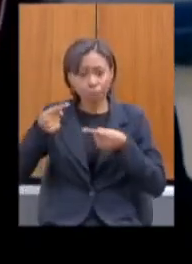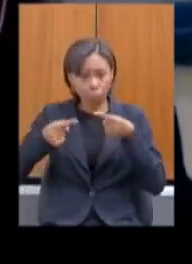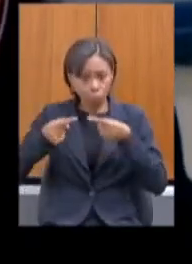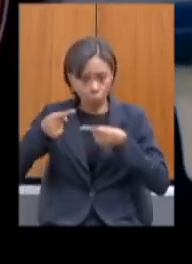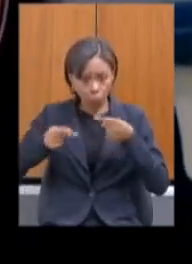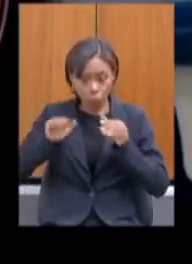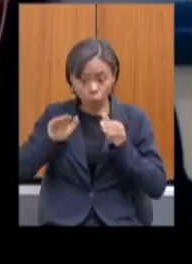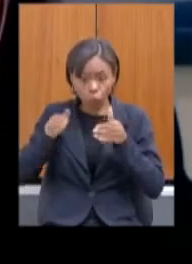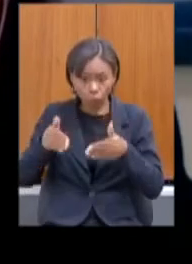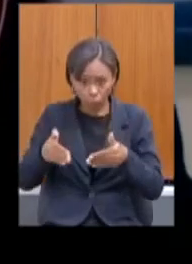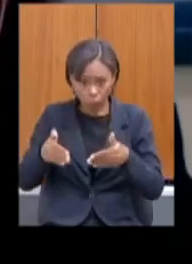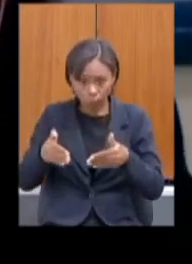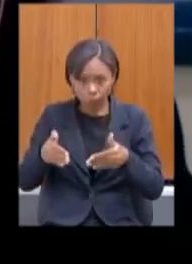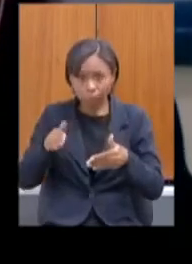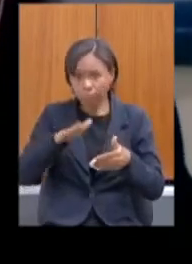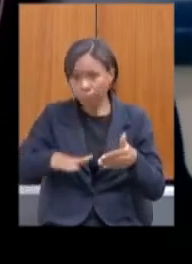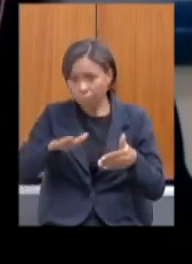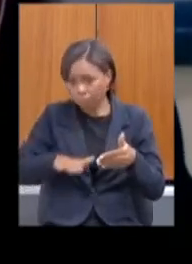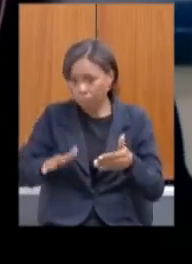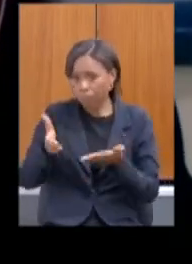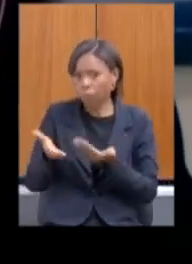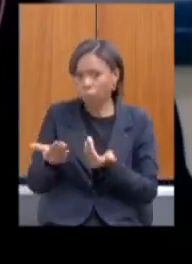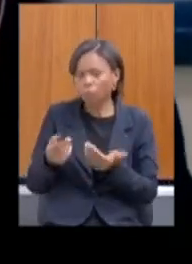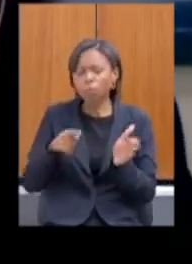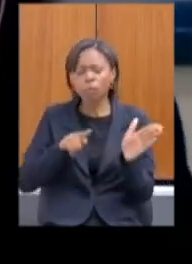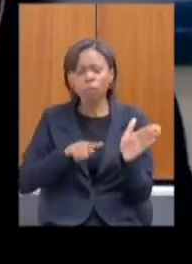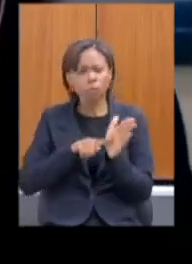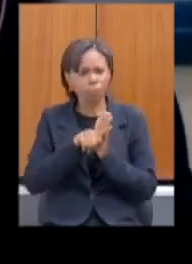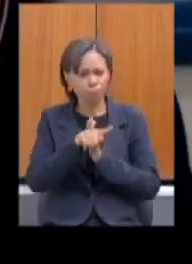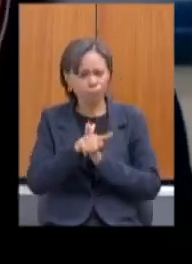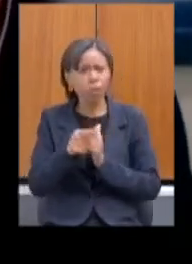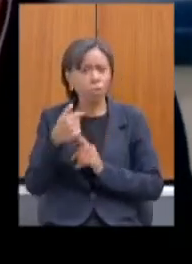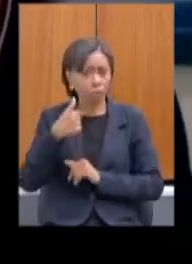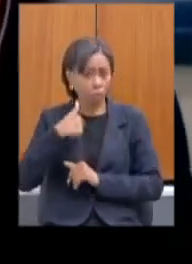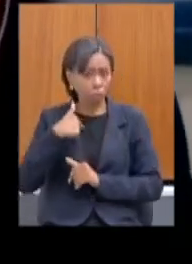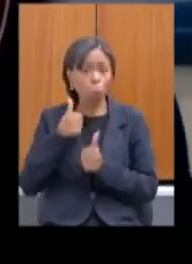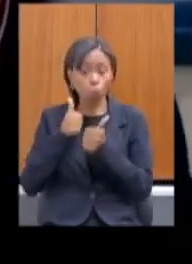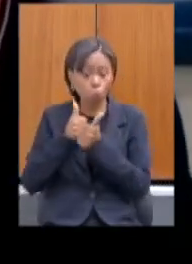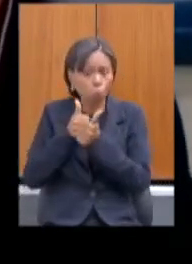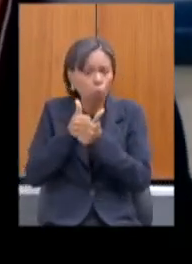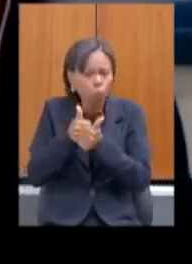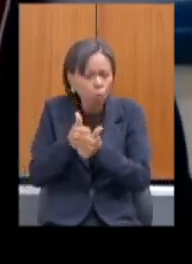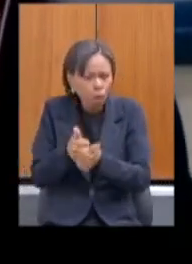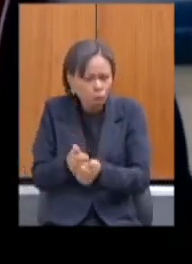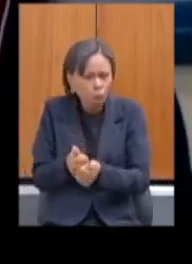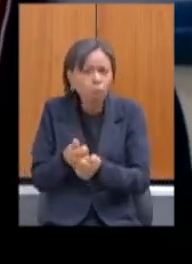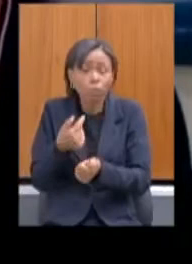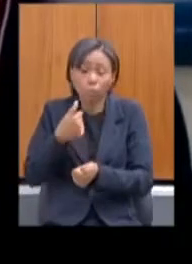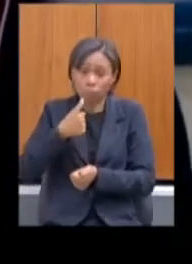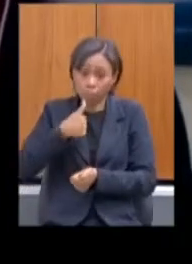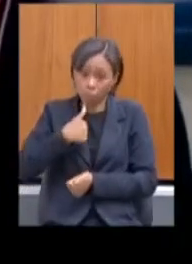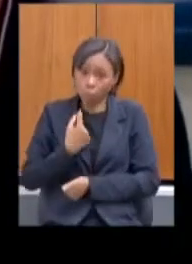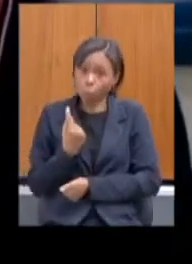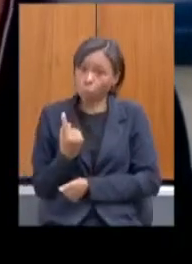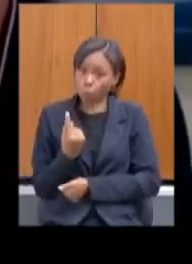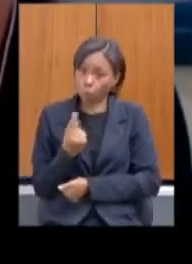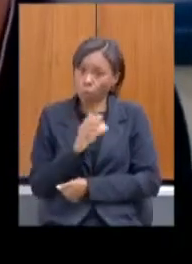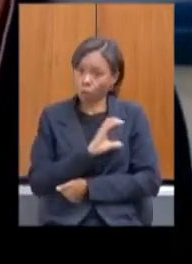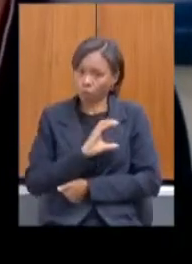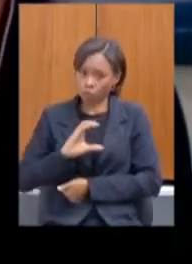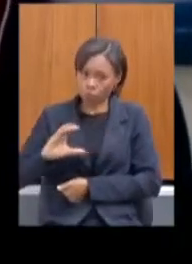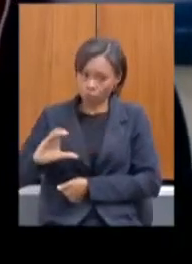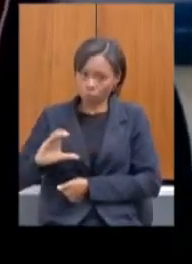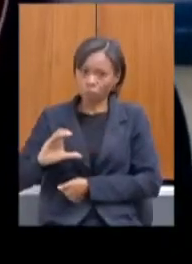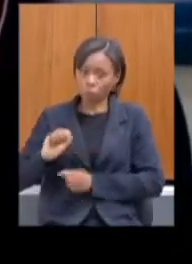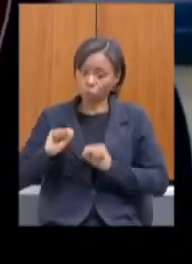eu quero perguntar, eu acompanho essa pauta muito de perto, inclusive sou uma das coordenadoras da Frente Parlamentar